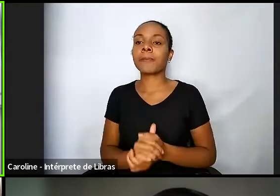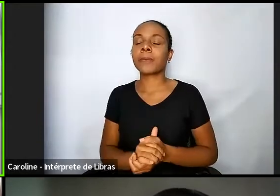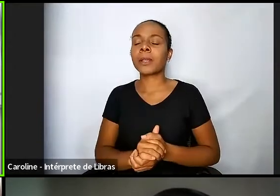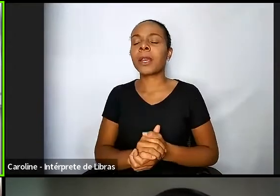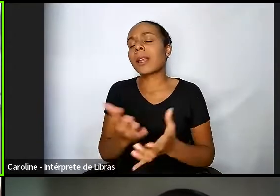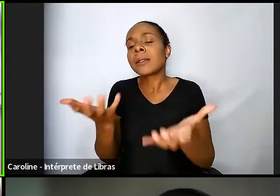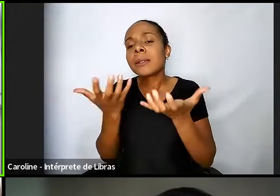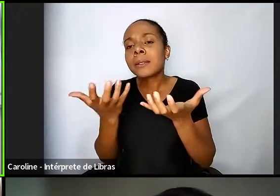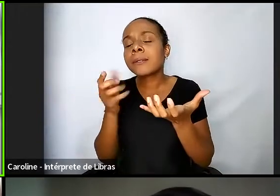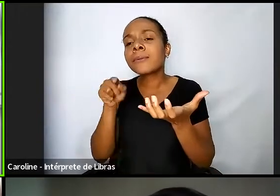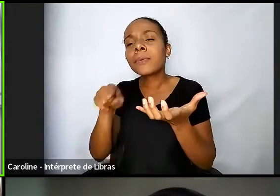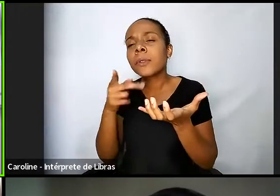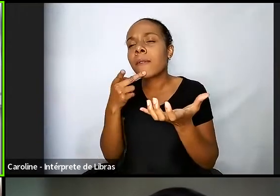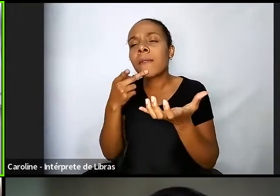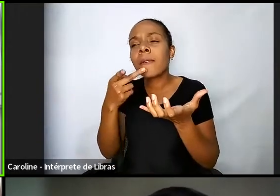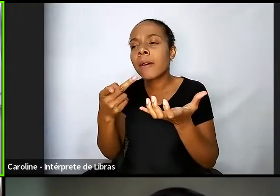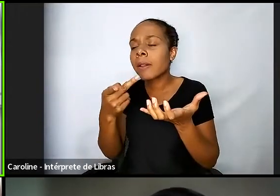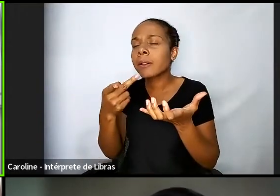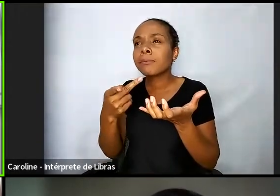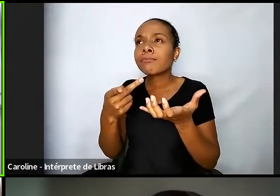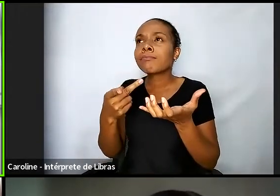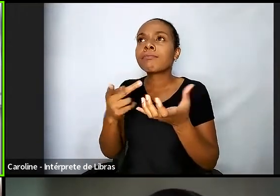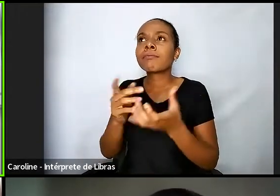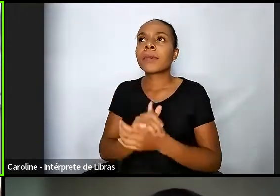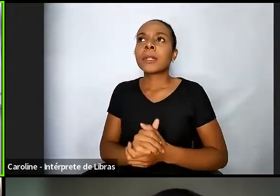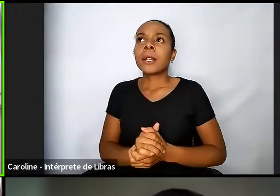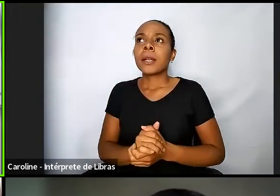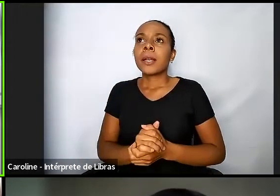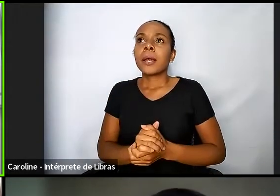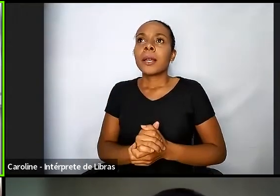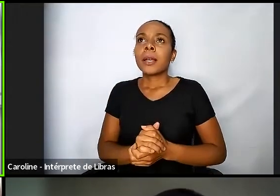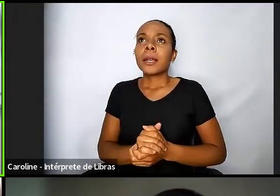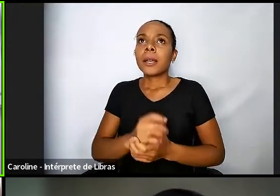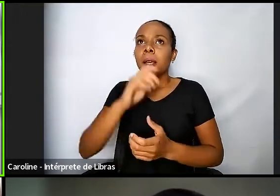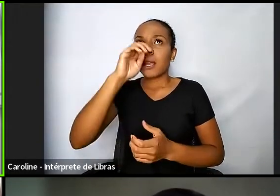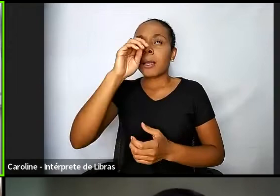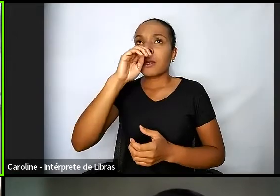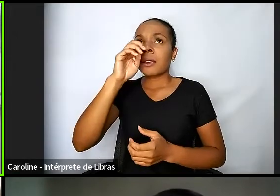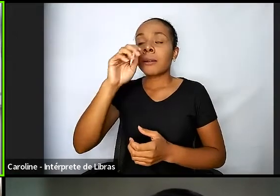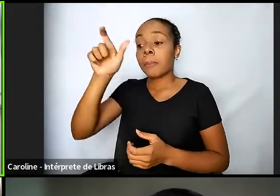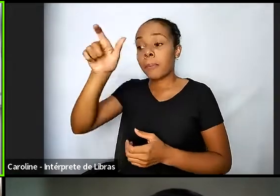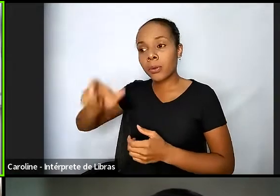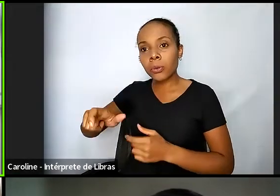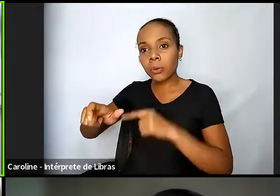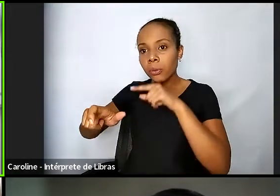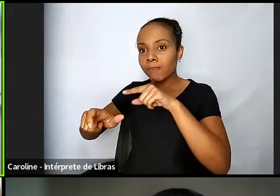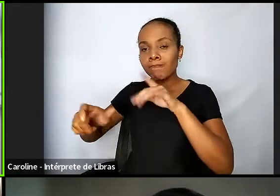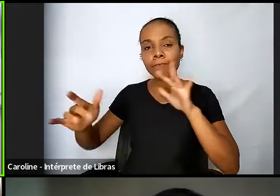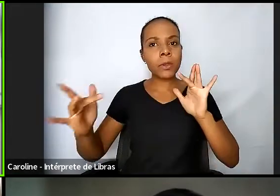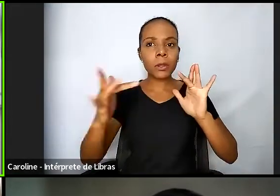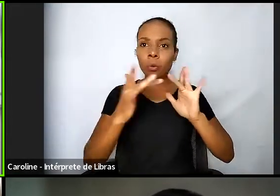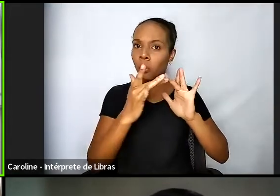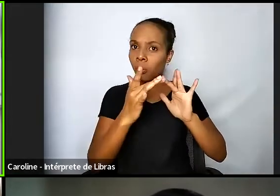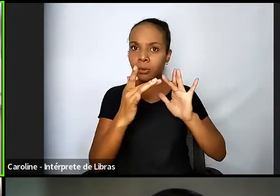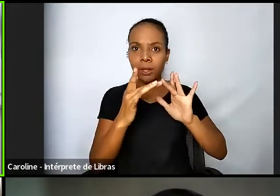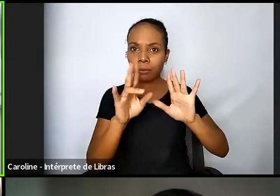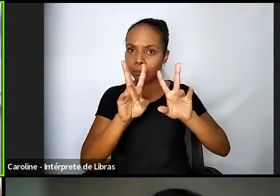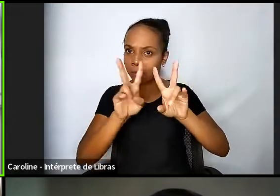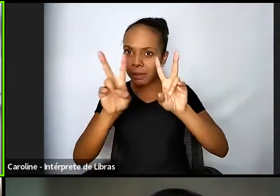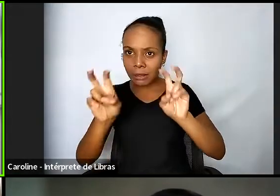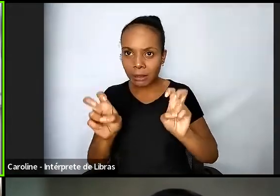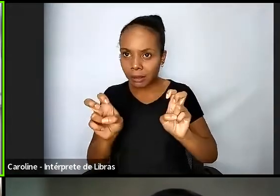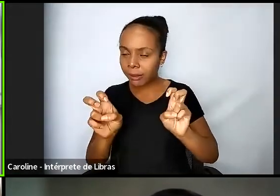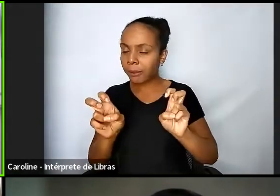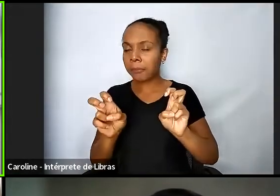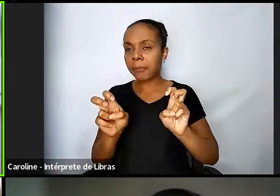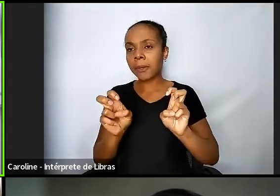que você falasse assim para a pessoa que não tem contato com esse tema e que acha